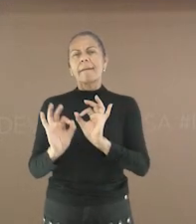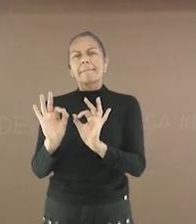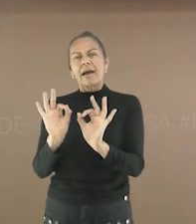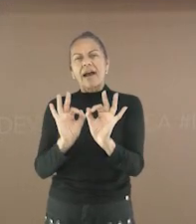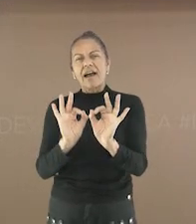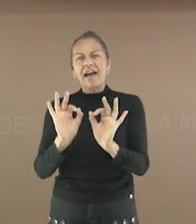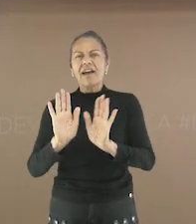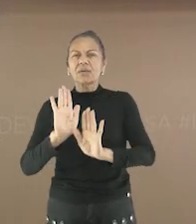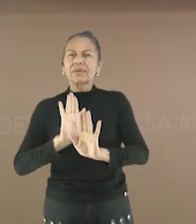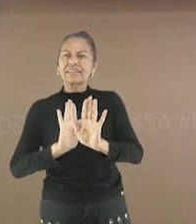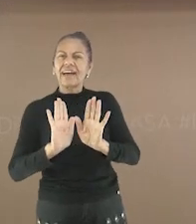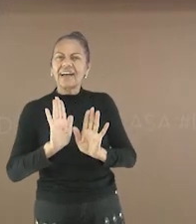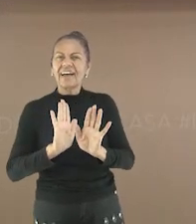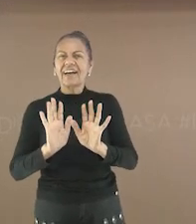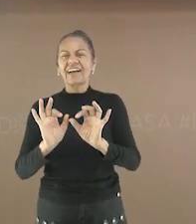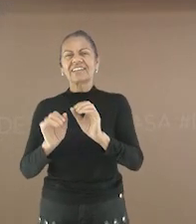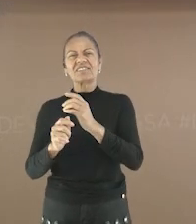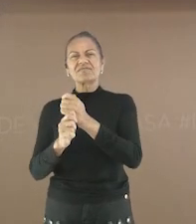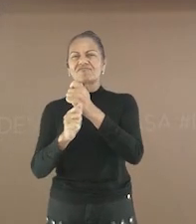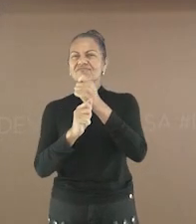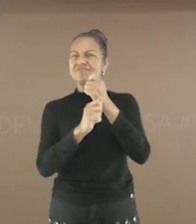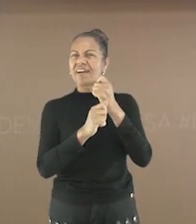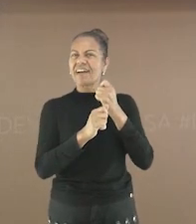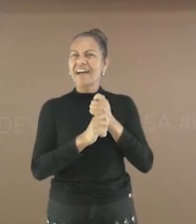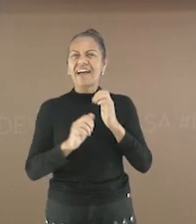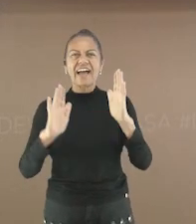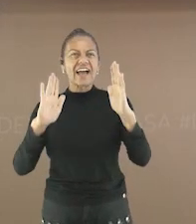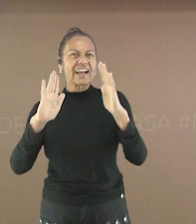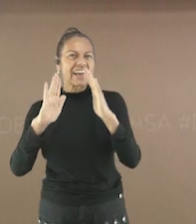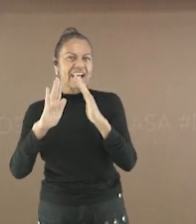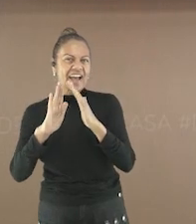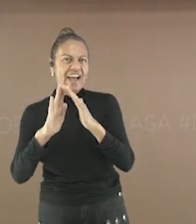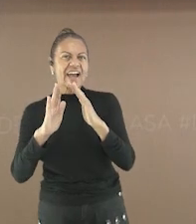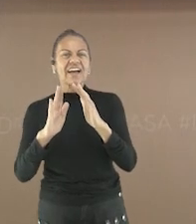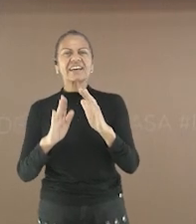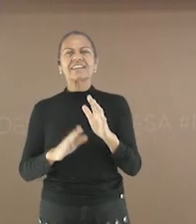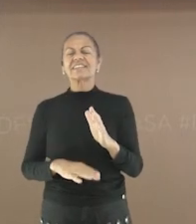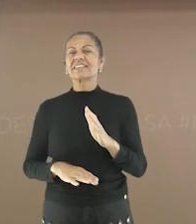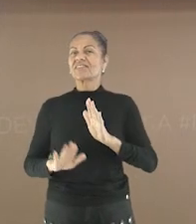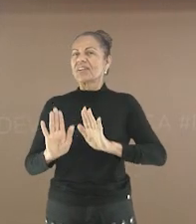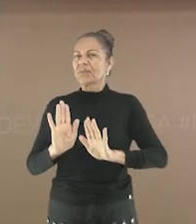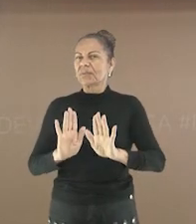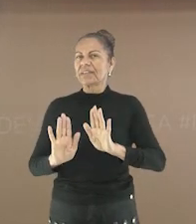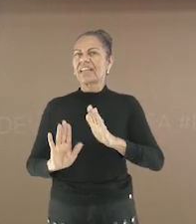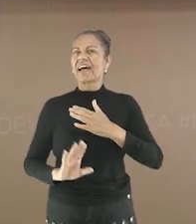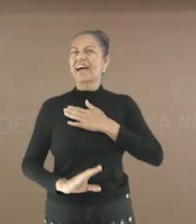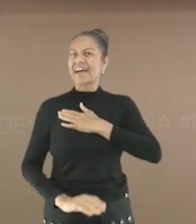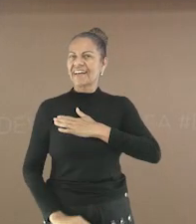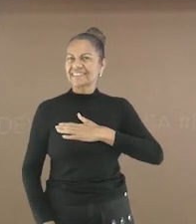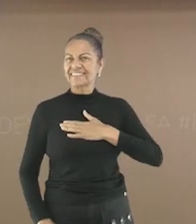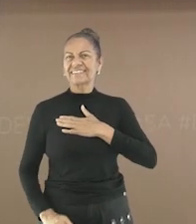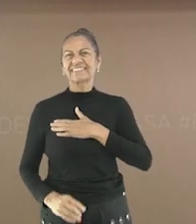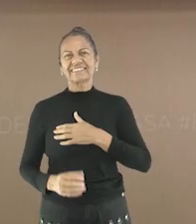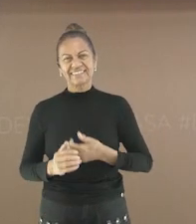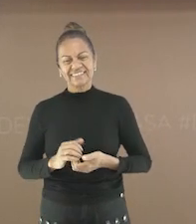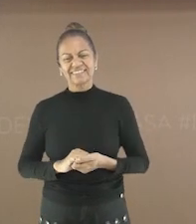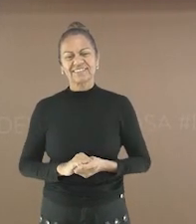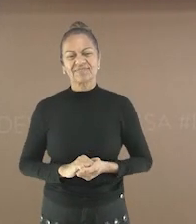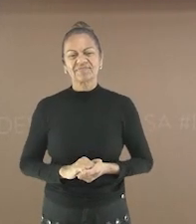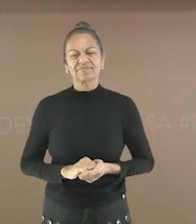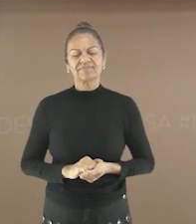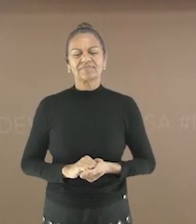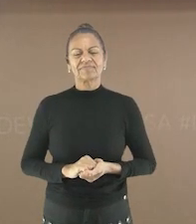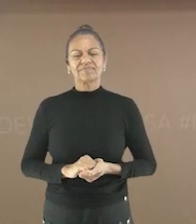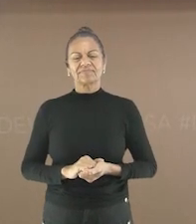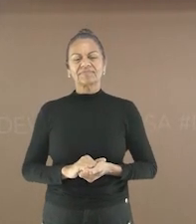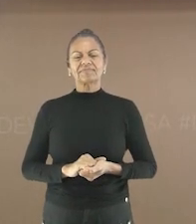Esmero tem o mesmo sentido de cuidado Quer dizer que a casa era feita com muito cuidado Vamos